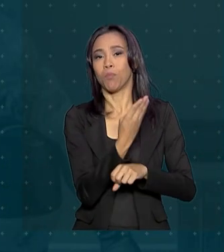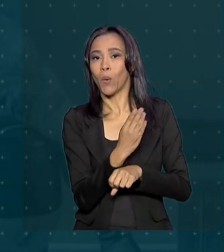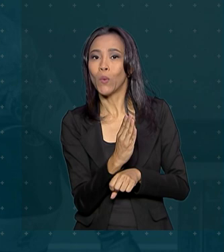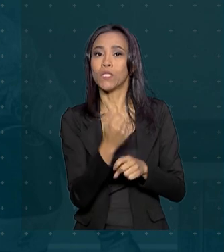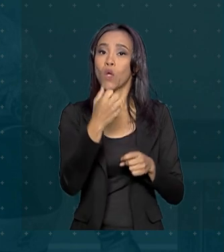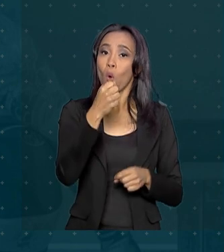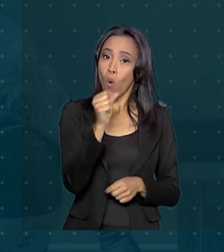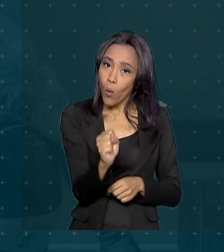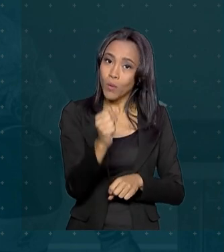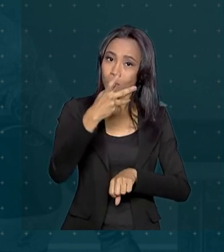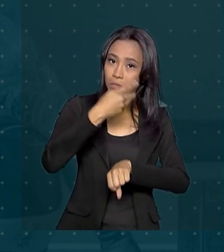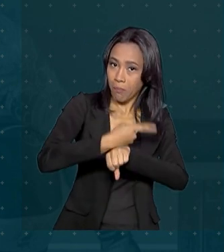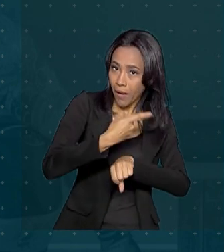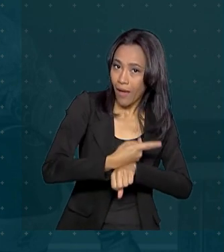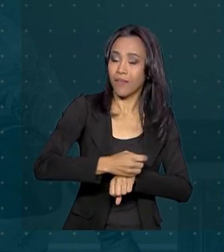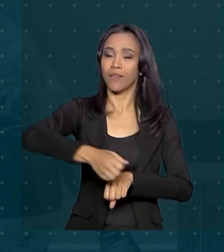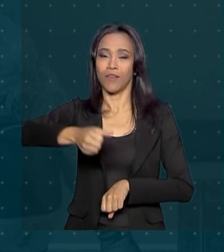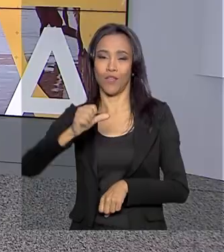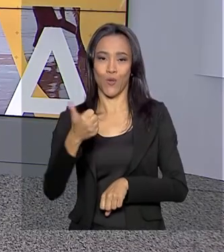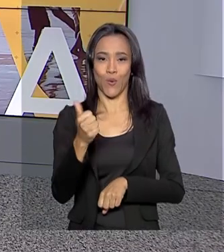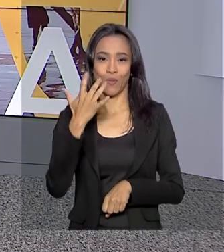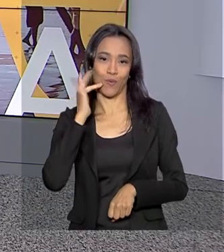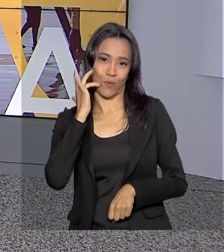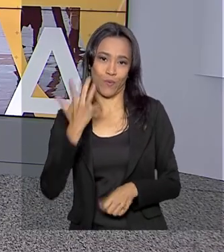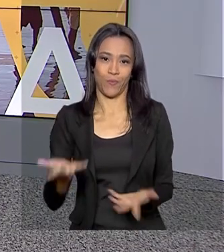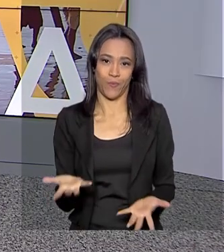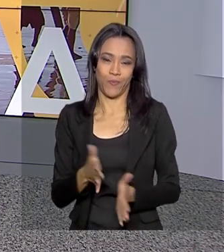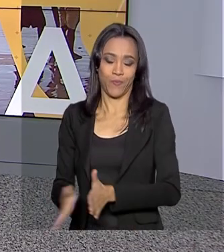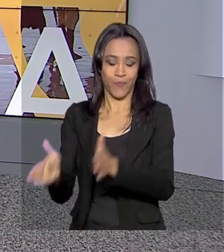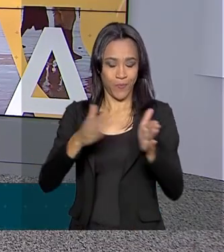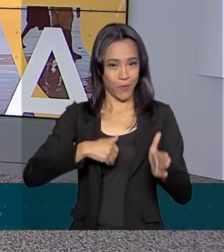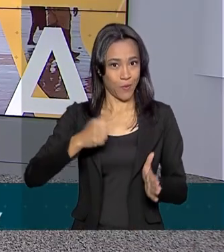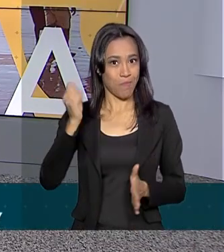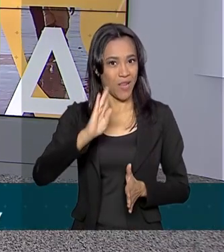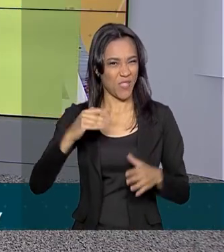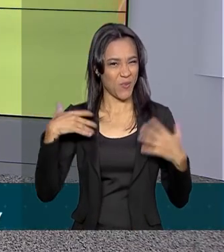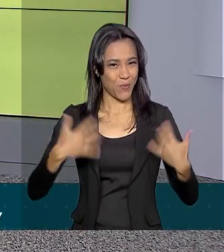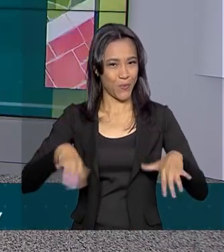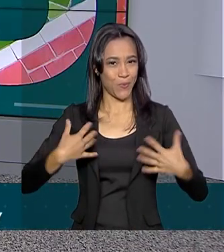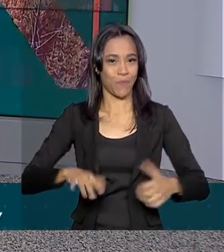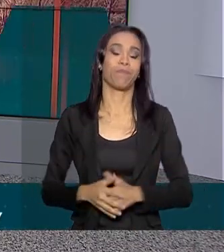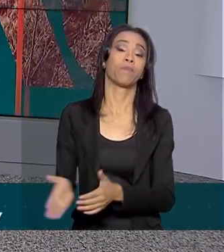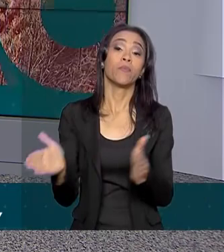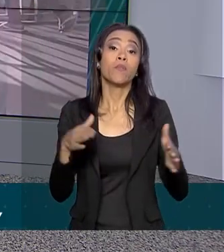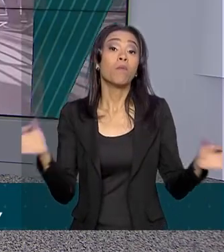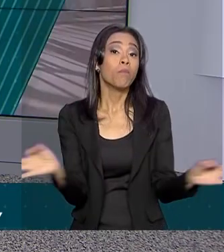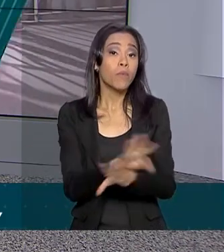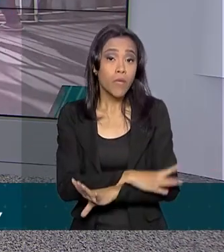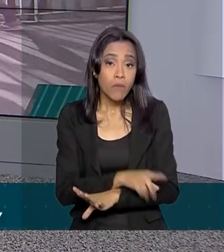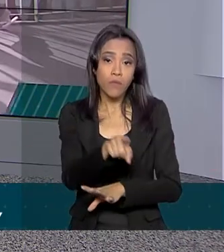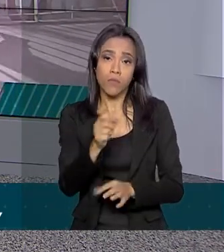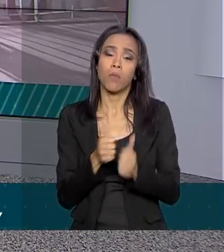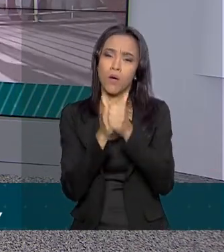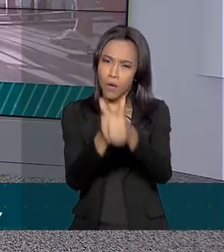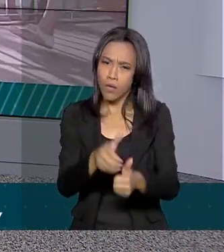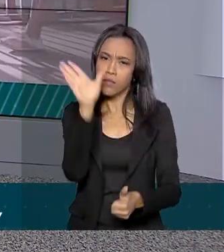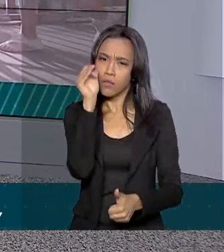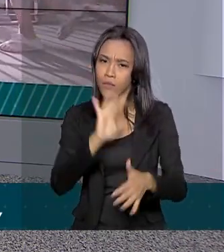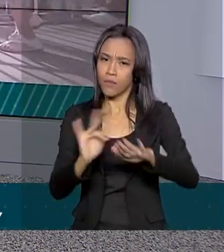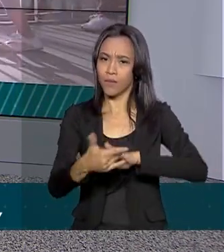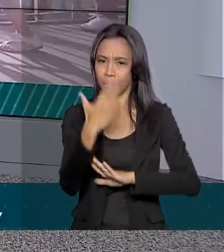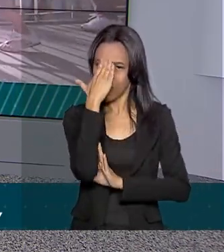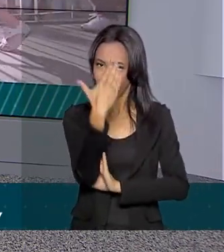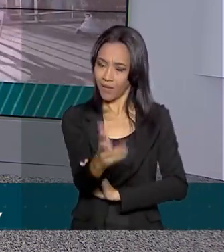8 de prata e 11 de ouro. O Brasil está brilhando, né? Bom, a gente fica por aqui. Nos acompanhe também pelas redes sociais.